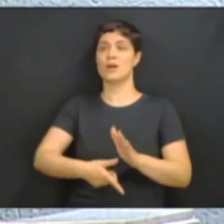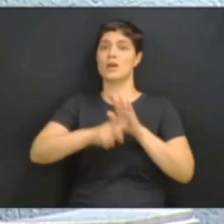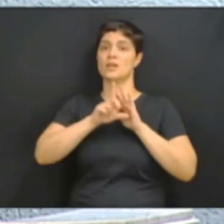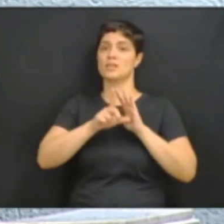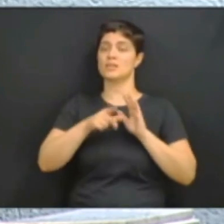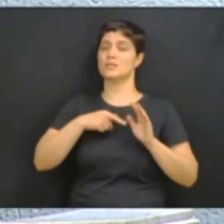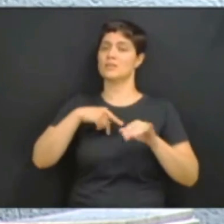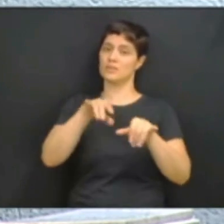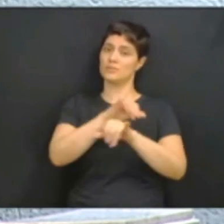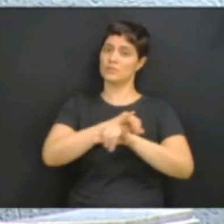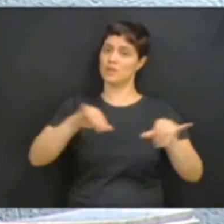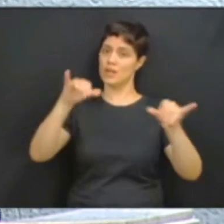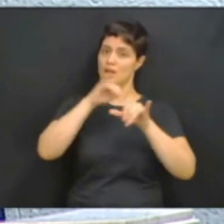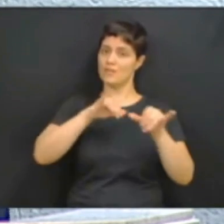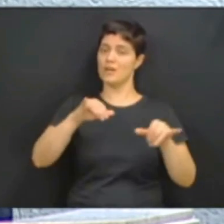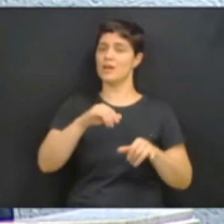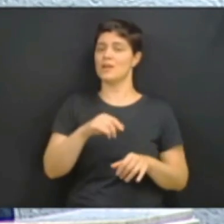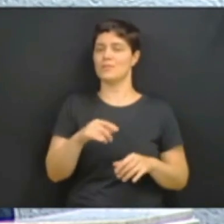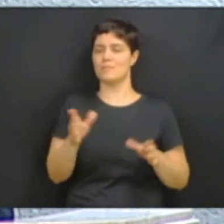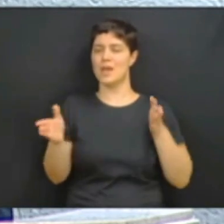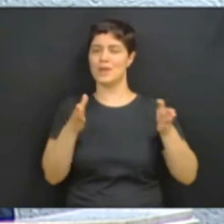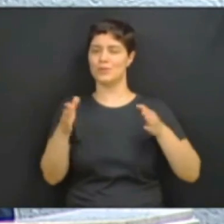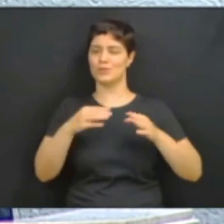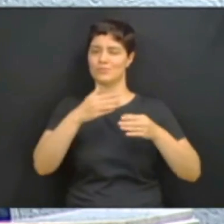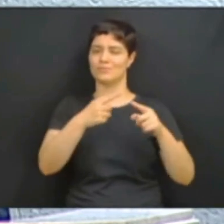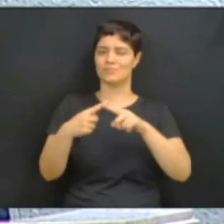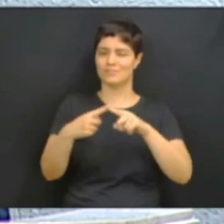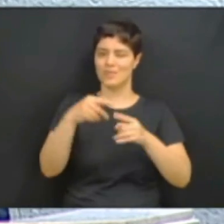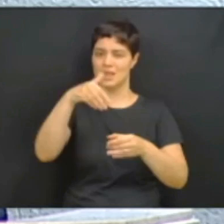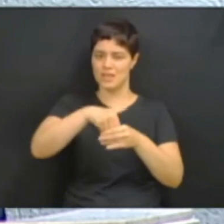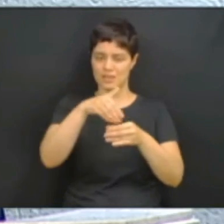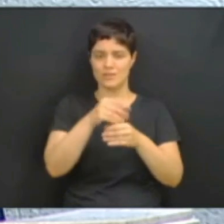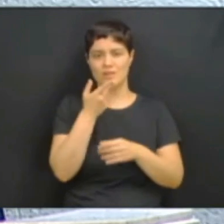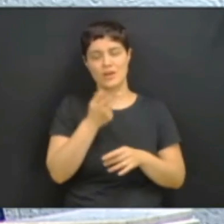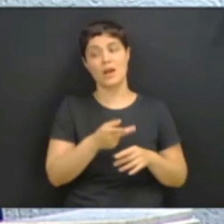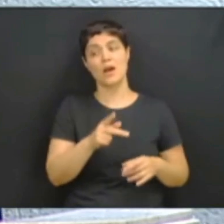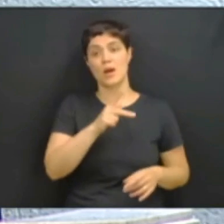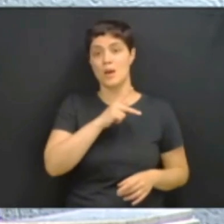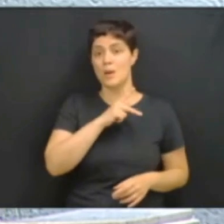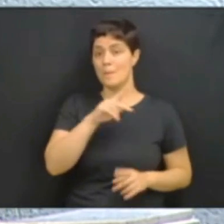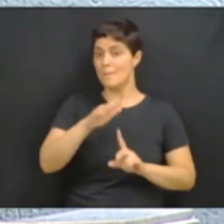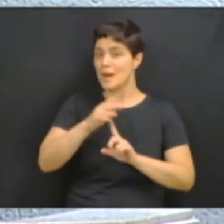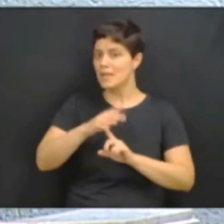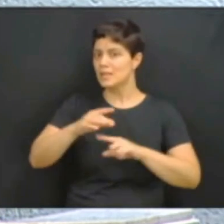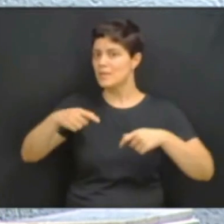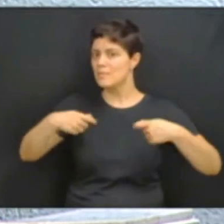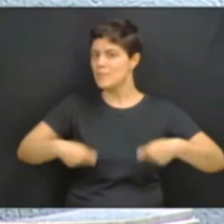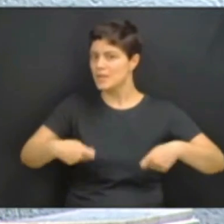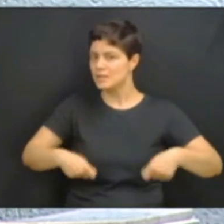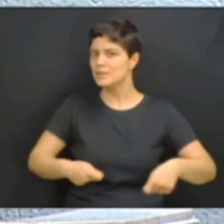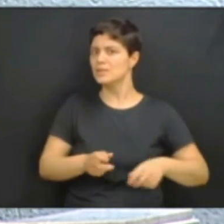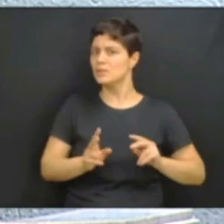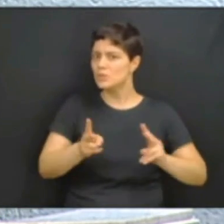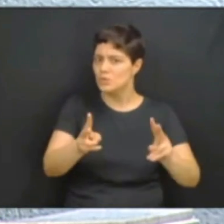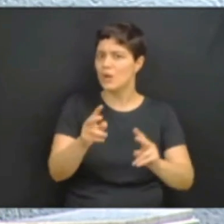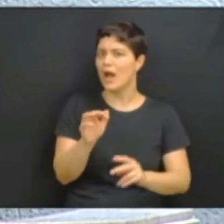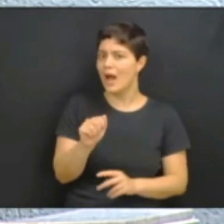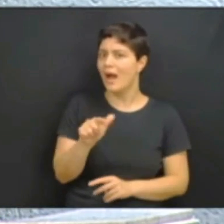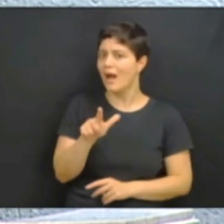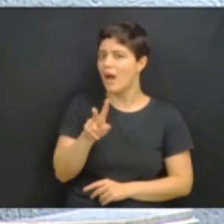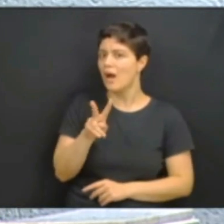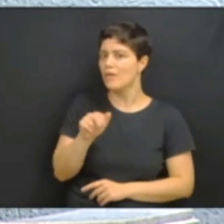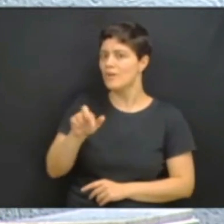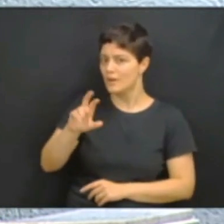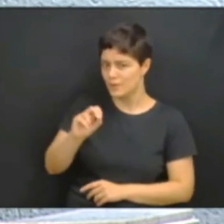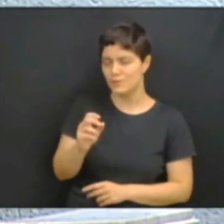pode prescindir de Álvaro Dias. Ele é o senador do Paraná. E agora, infelizmente, os municípios estão